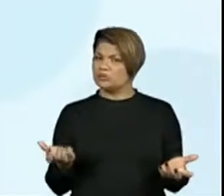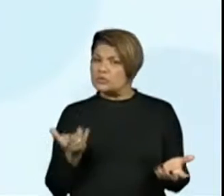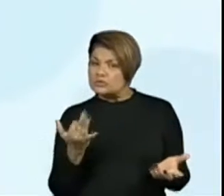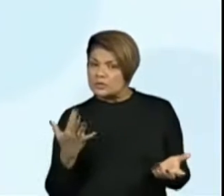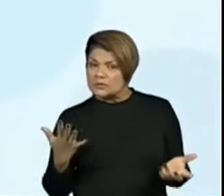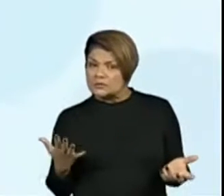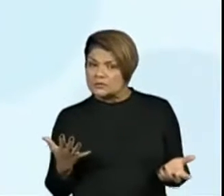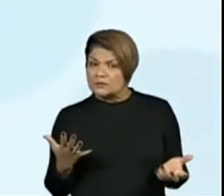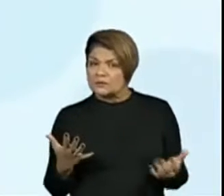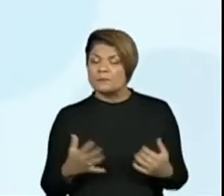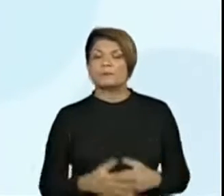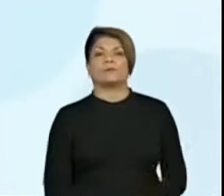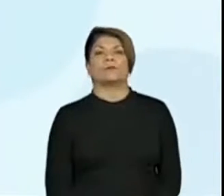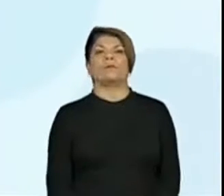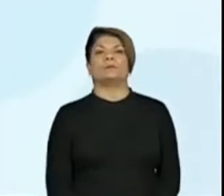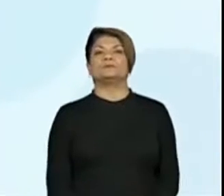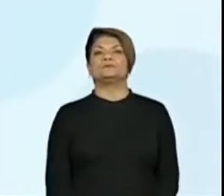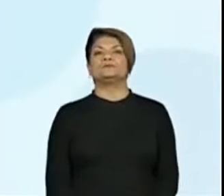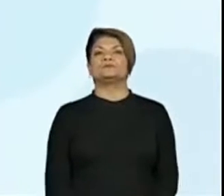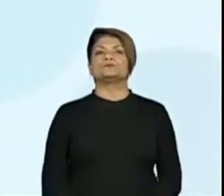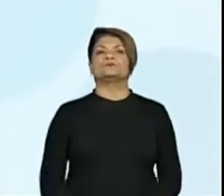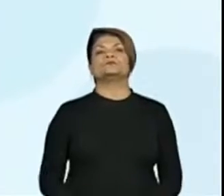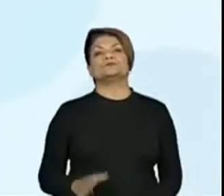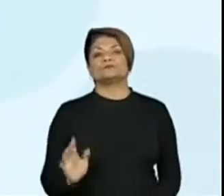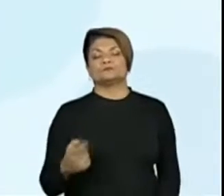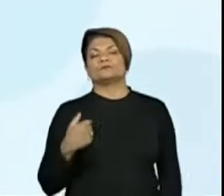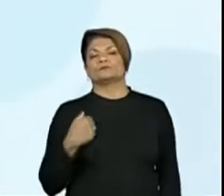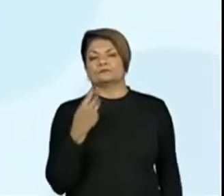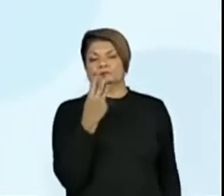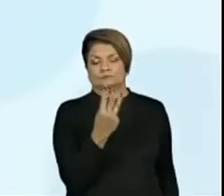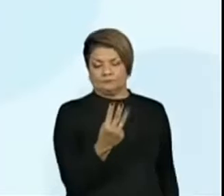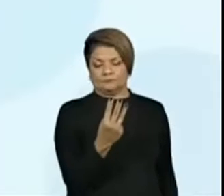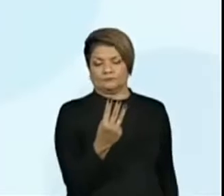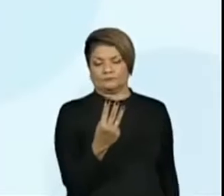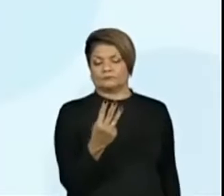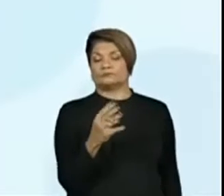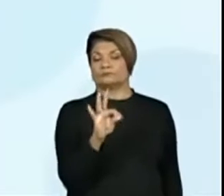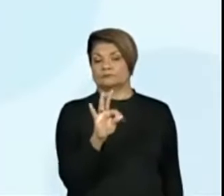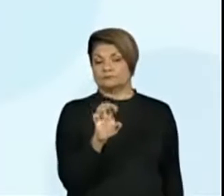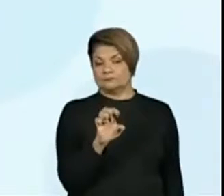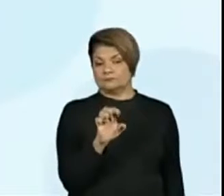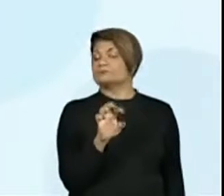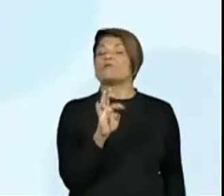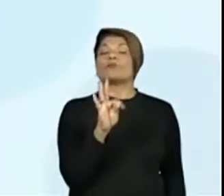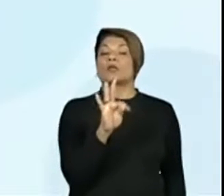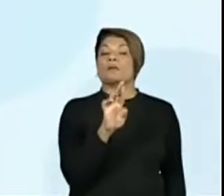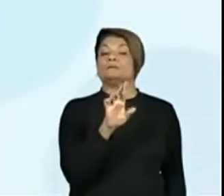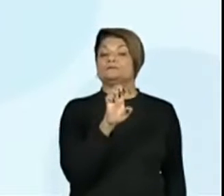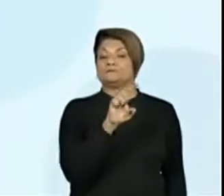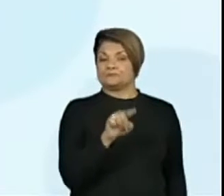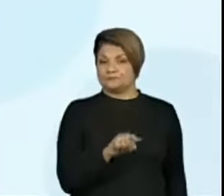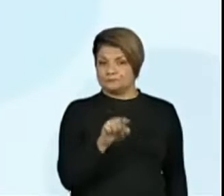Olha só. Podemos ler esse número como 333.